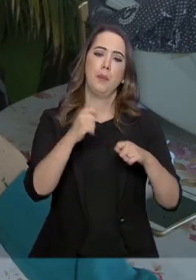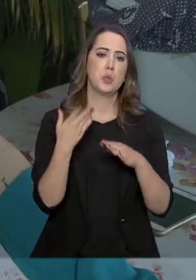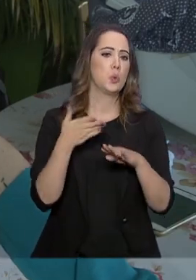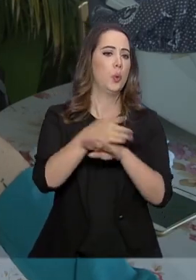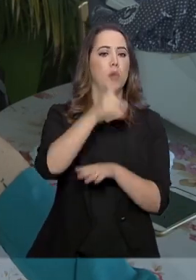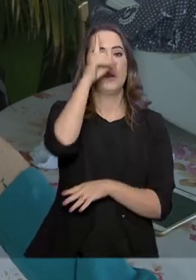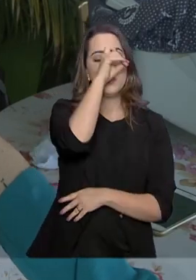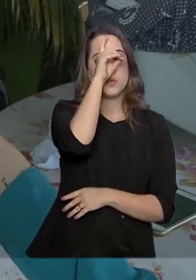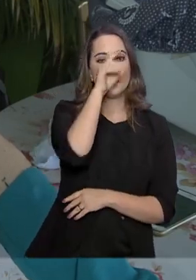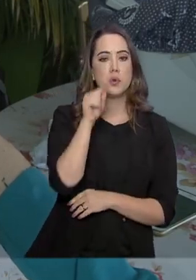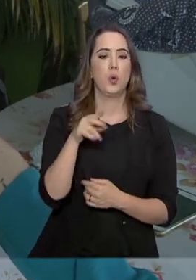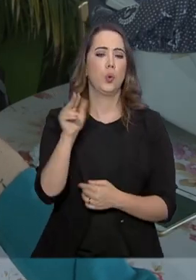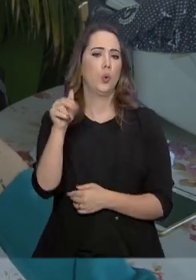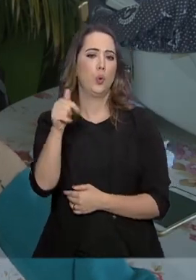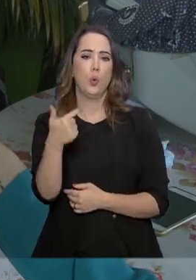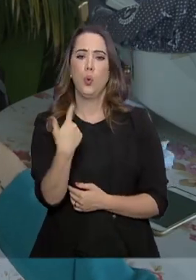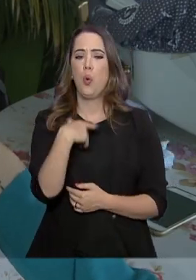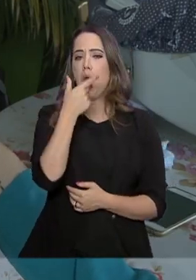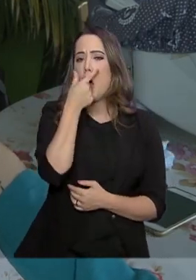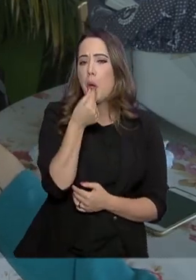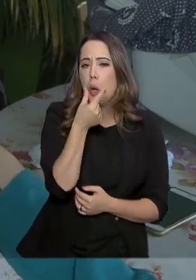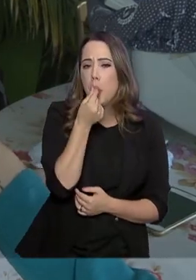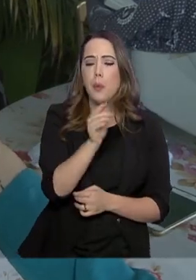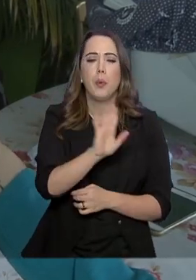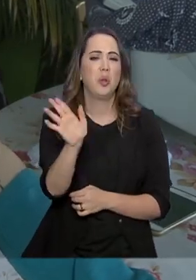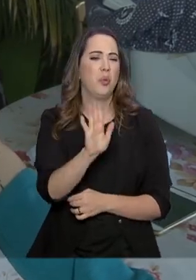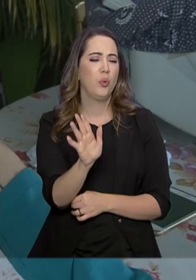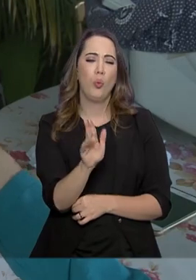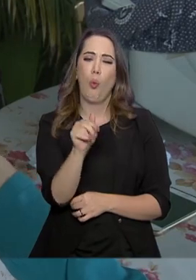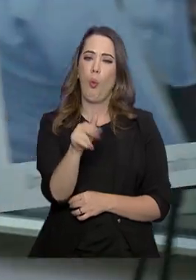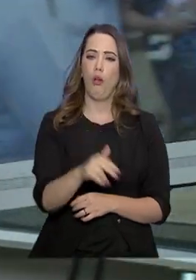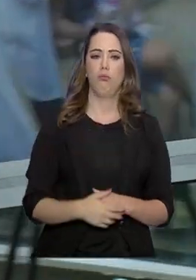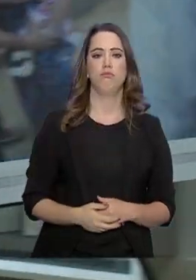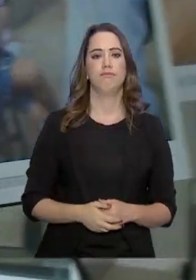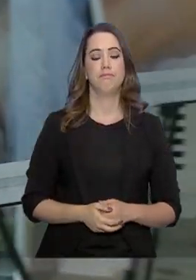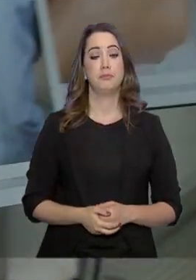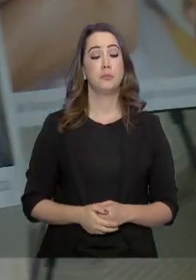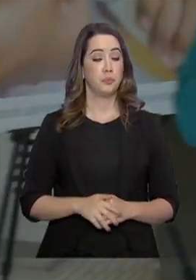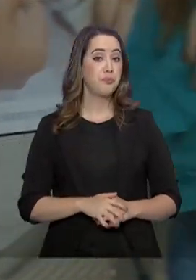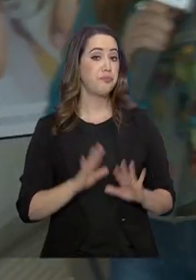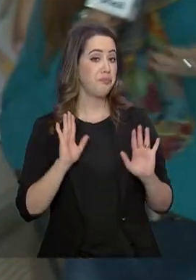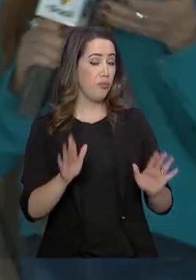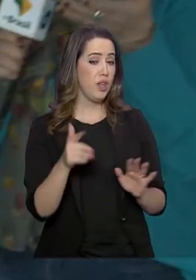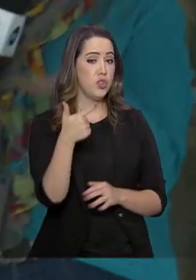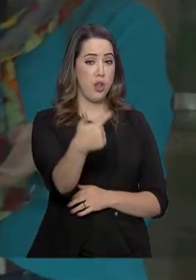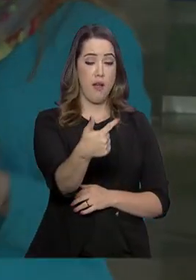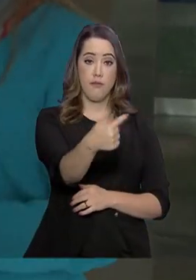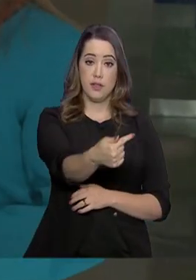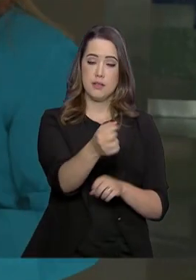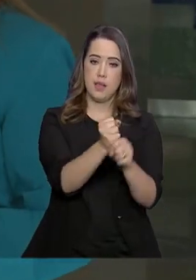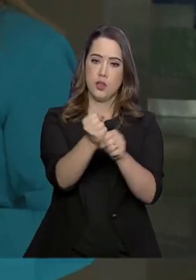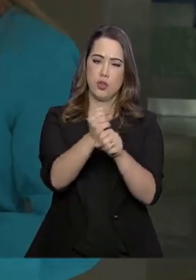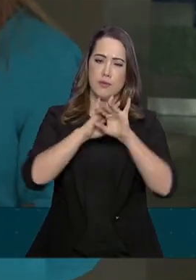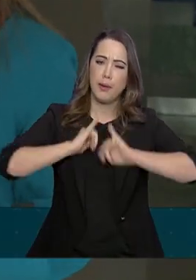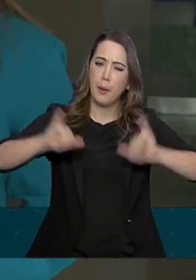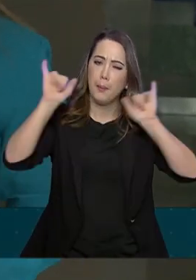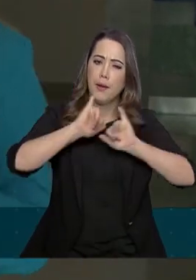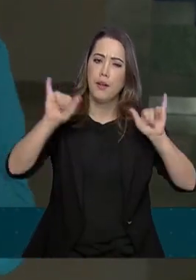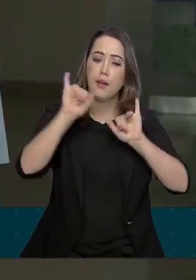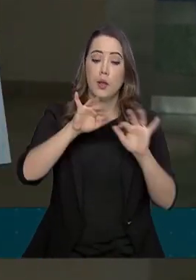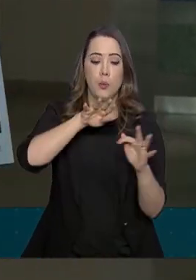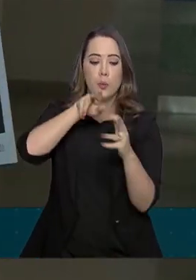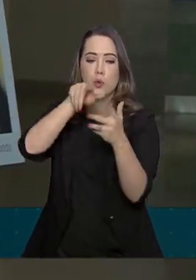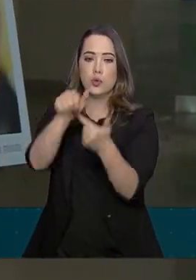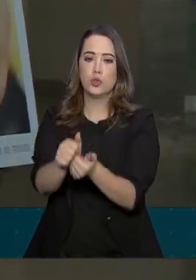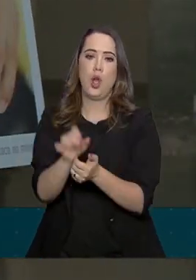para um hospital. Luca nunca teve um resfriado, nunca pegou uma gripe, nem nada. Há 27 anos, a campanha mundial de amamentação acontece